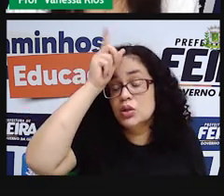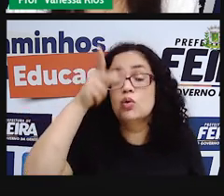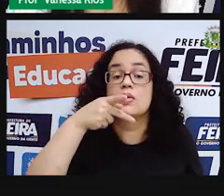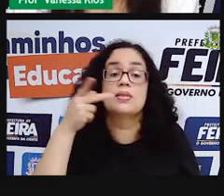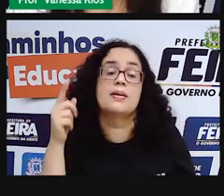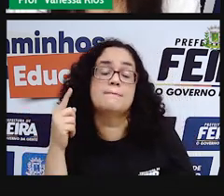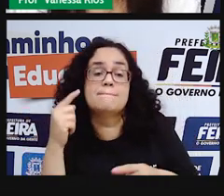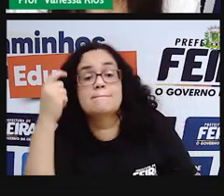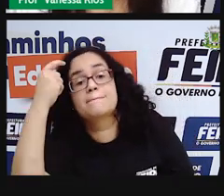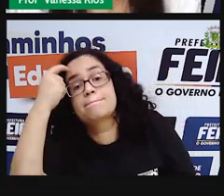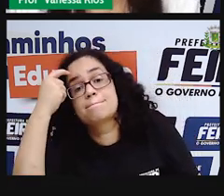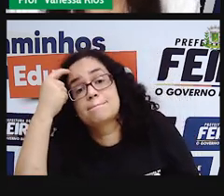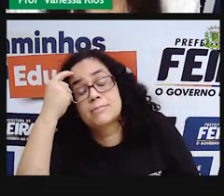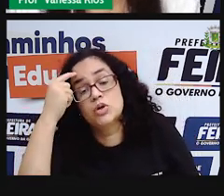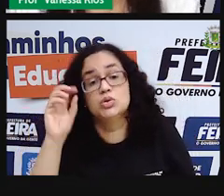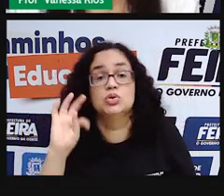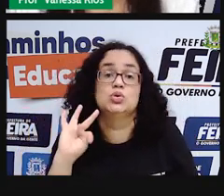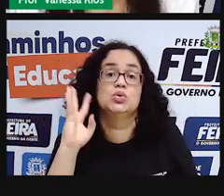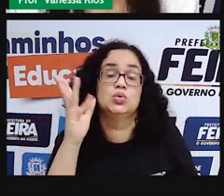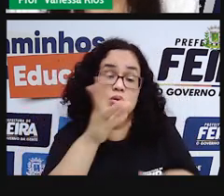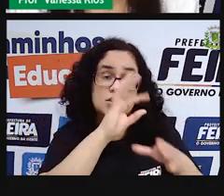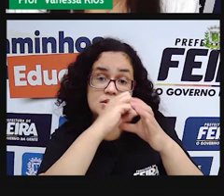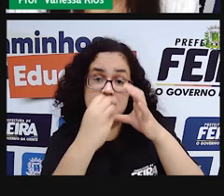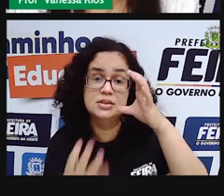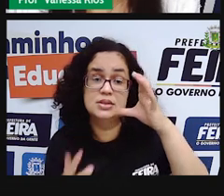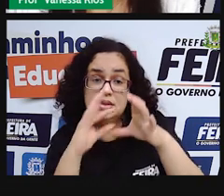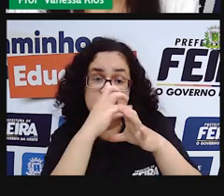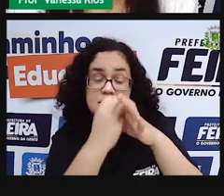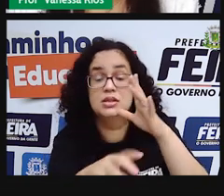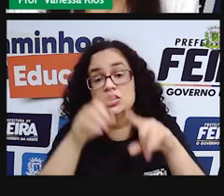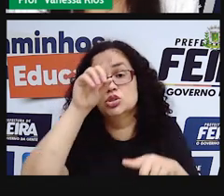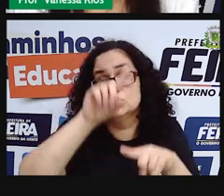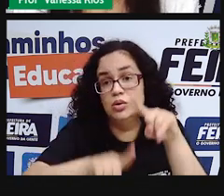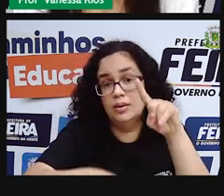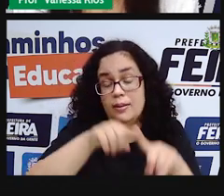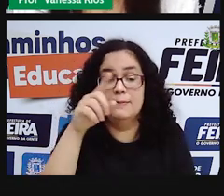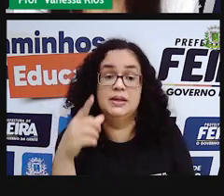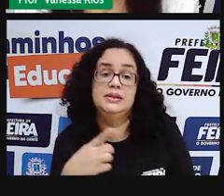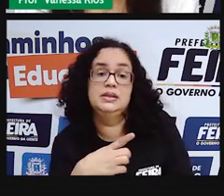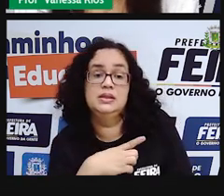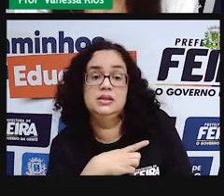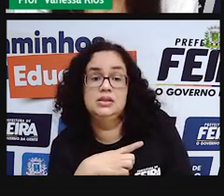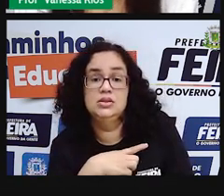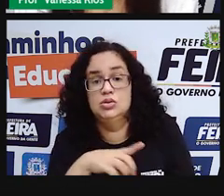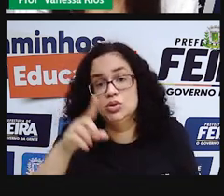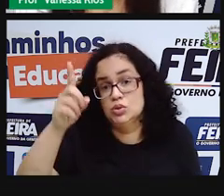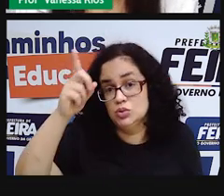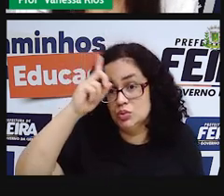em todas as características, né, que os materiais oferecem para a gente no nosso dia a dia.